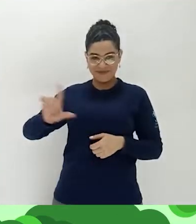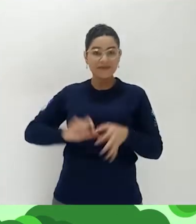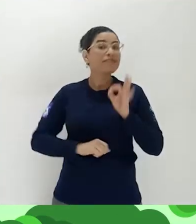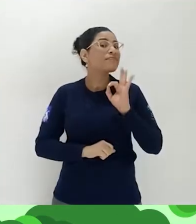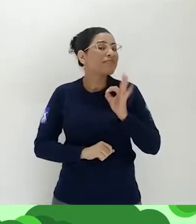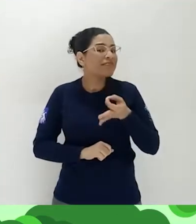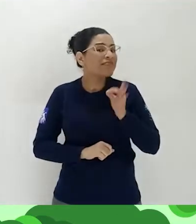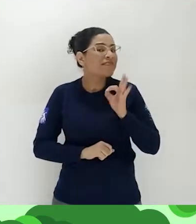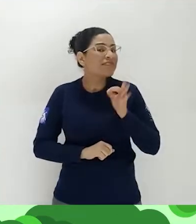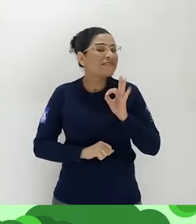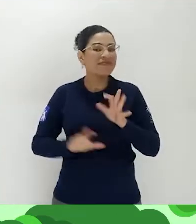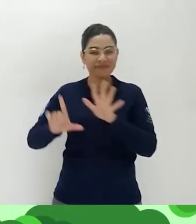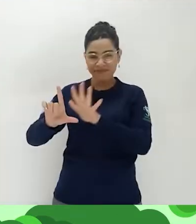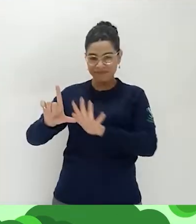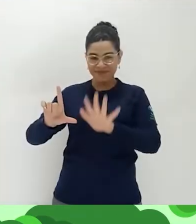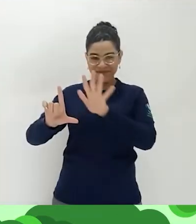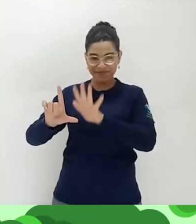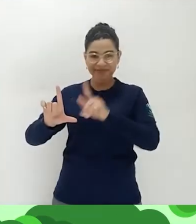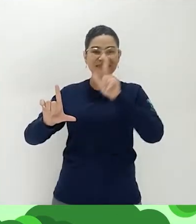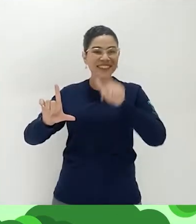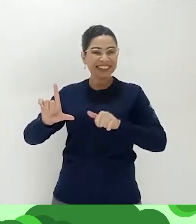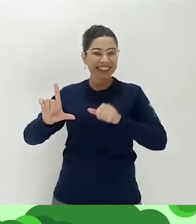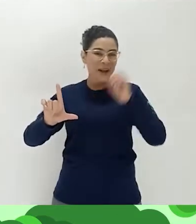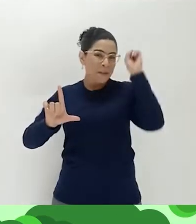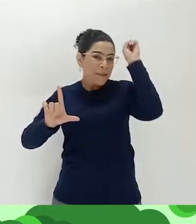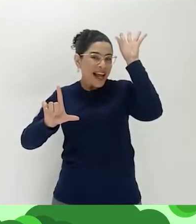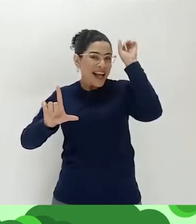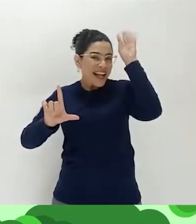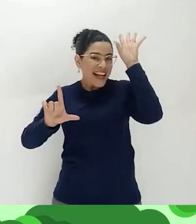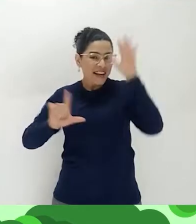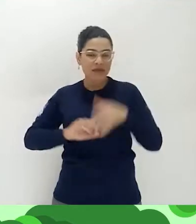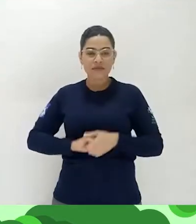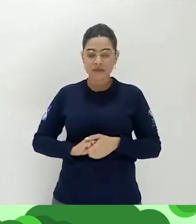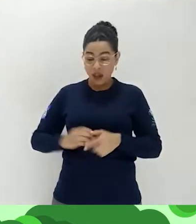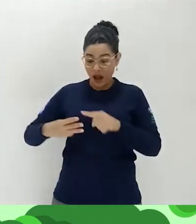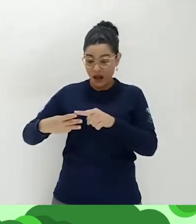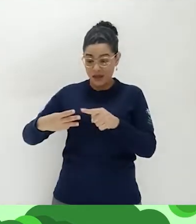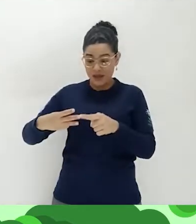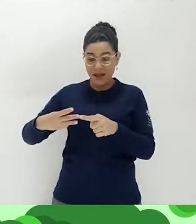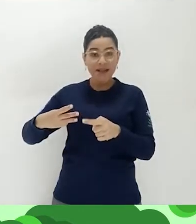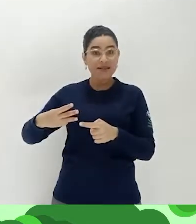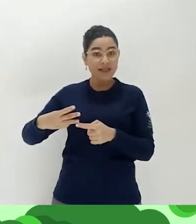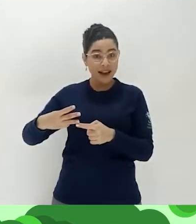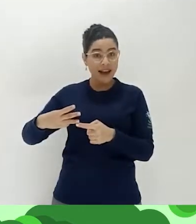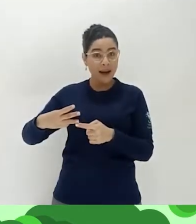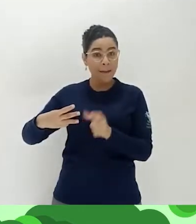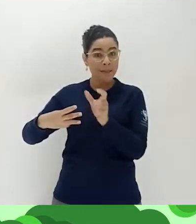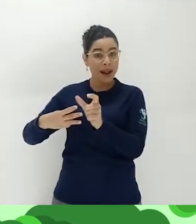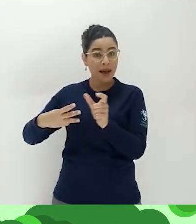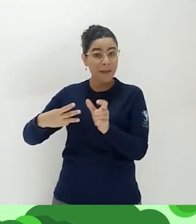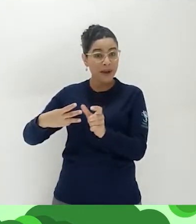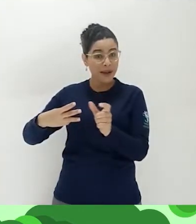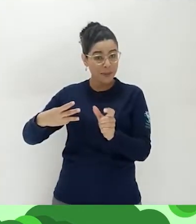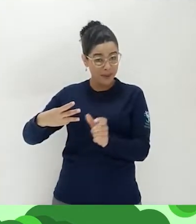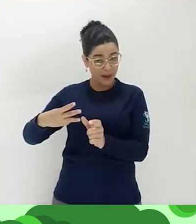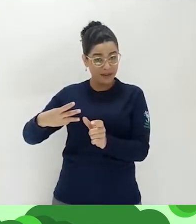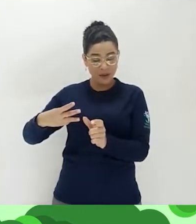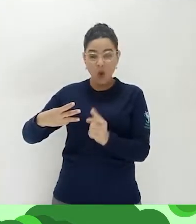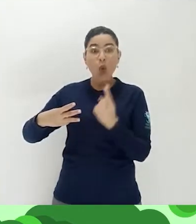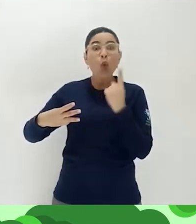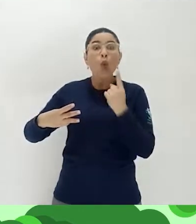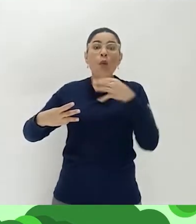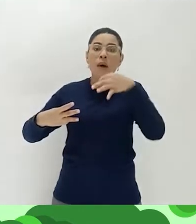Isso mesmo, a baleia. E embaixo tem as três palavrinhas aí, onde em